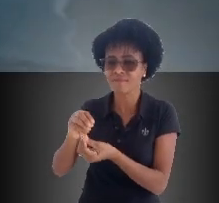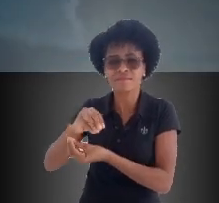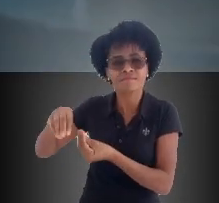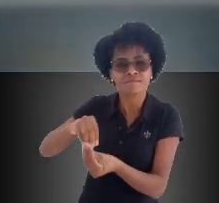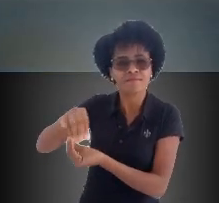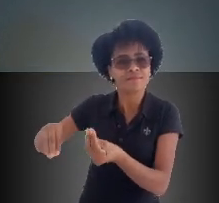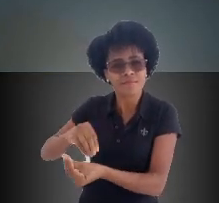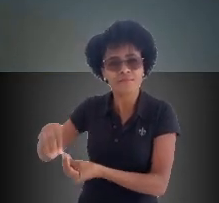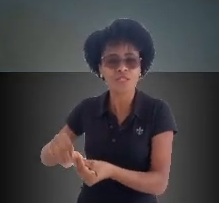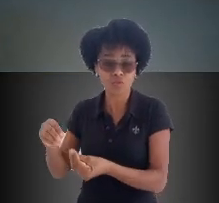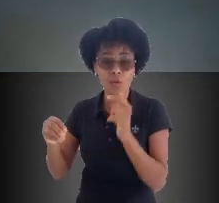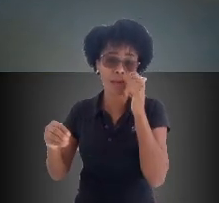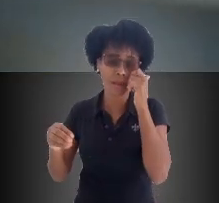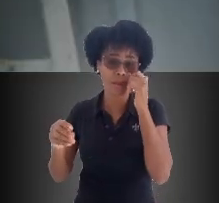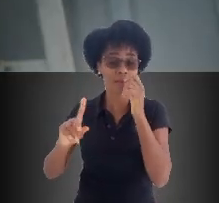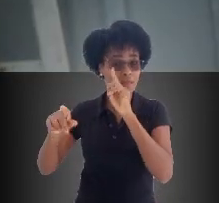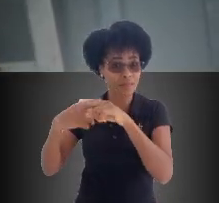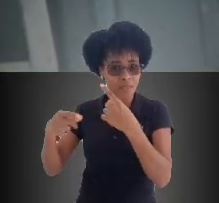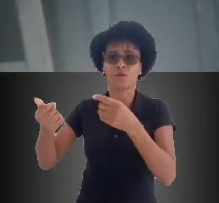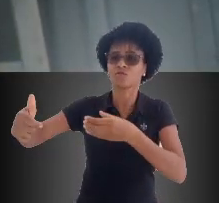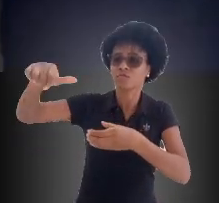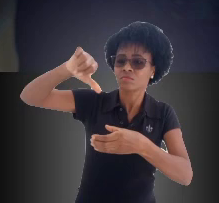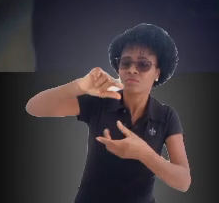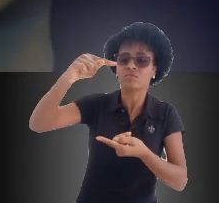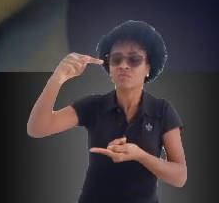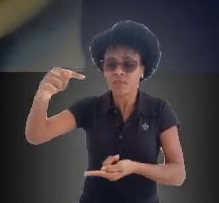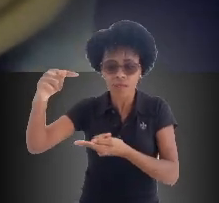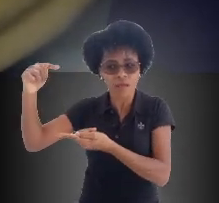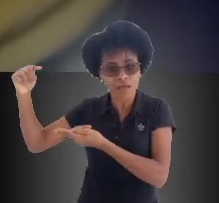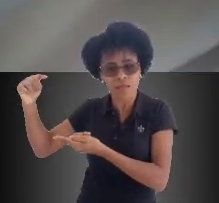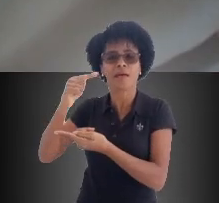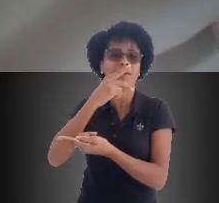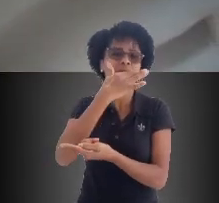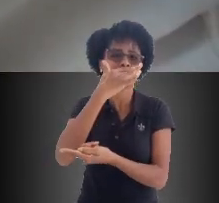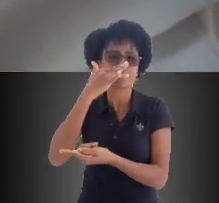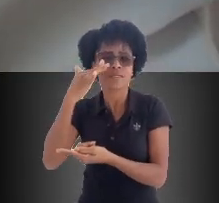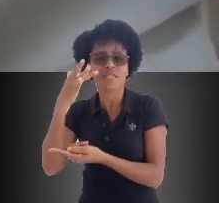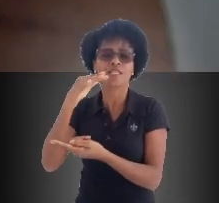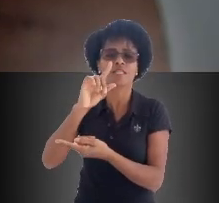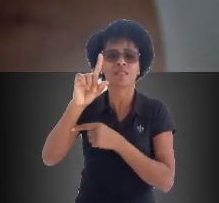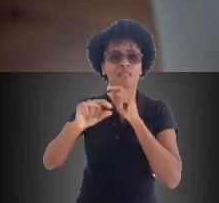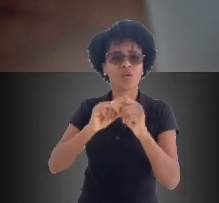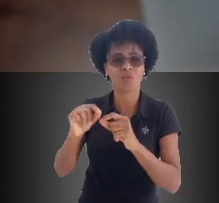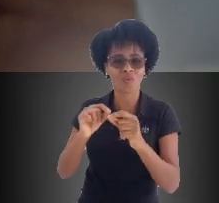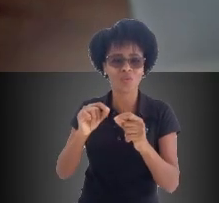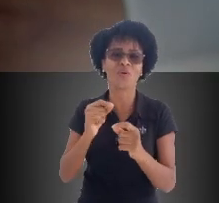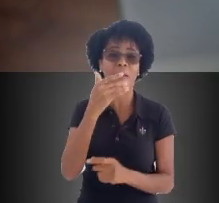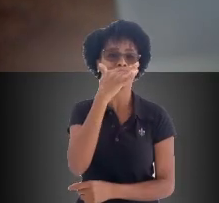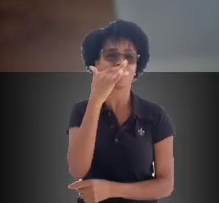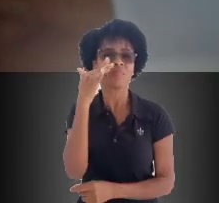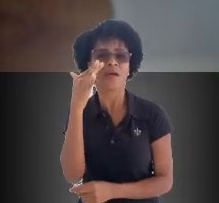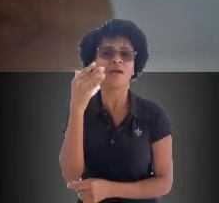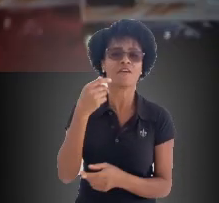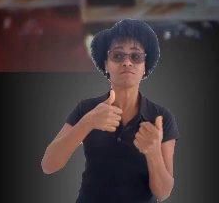mais viscoso. E daí, envasa, coloca uma essência também, para dar um cheirinho bacana. Aí,